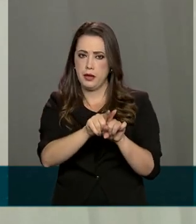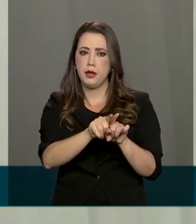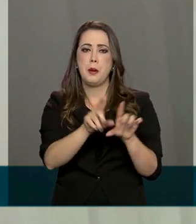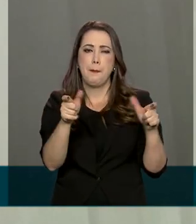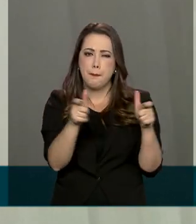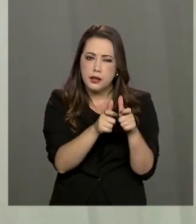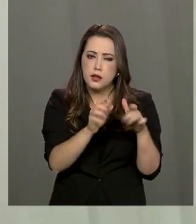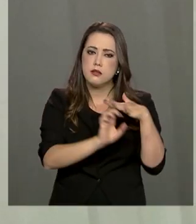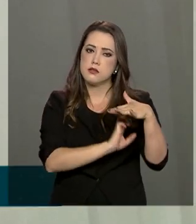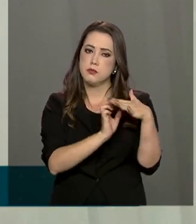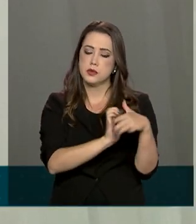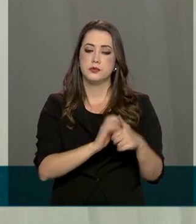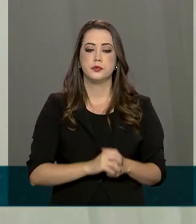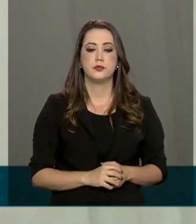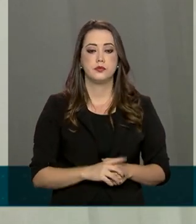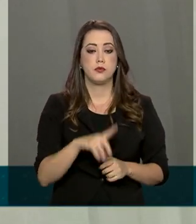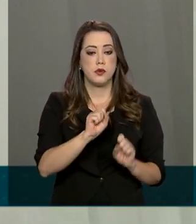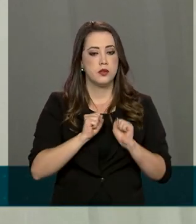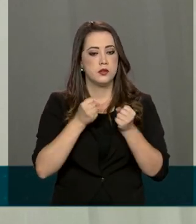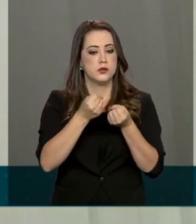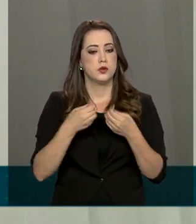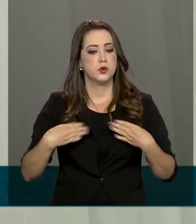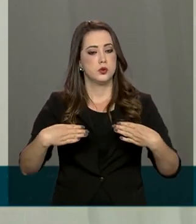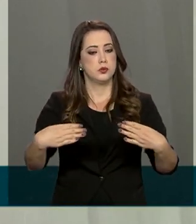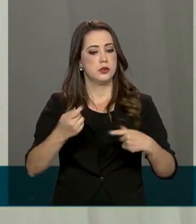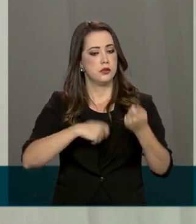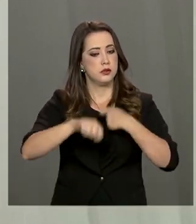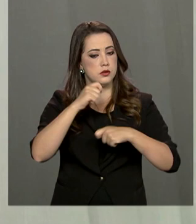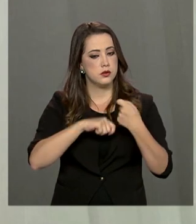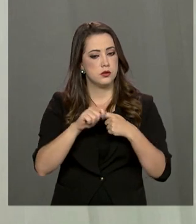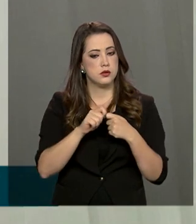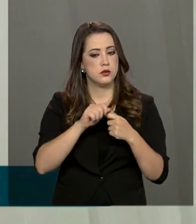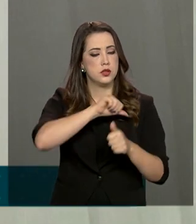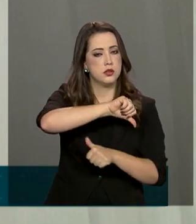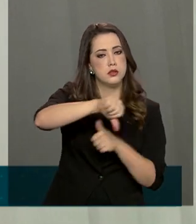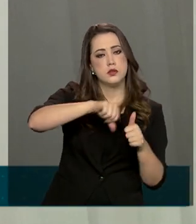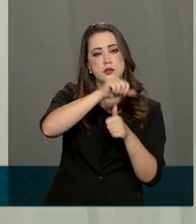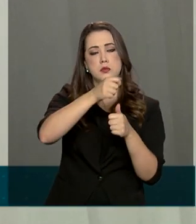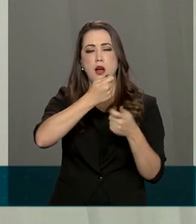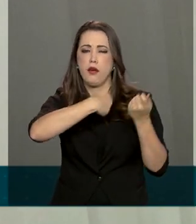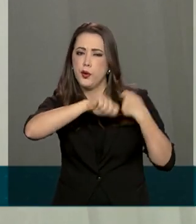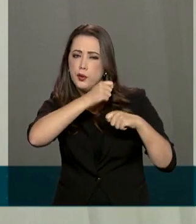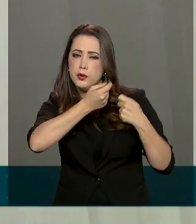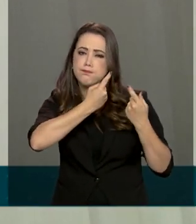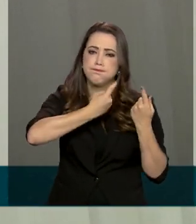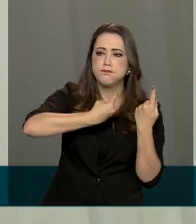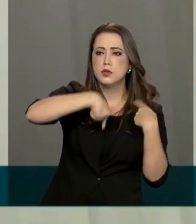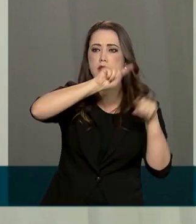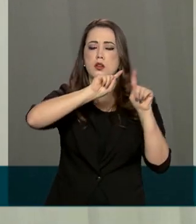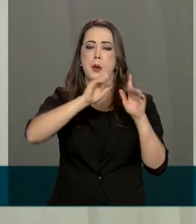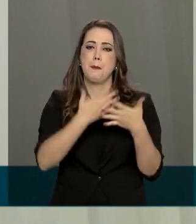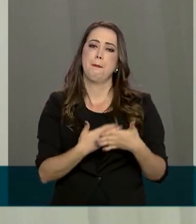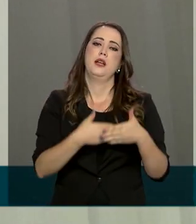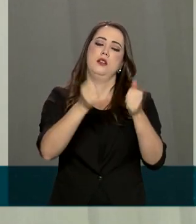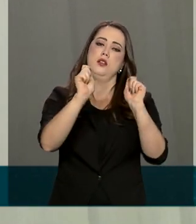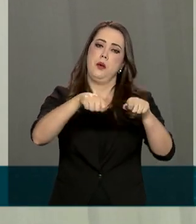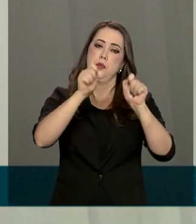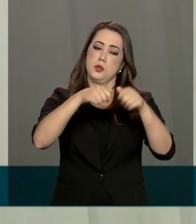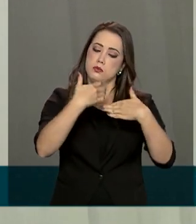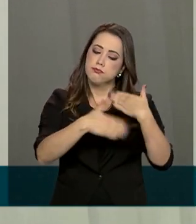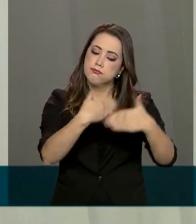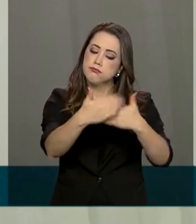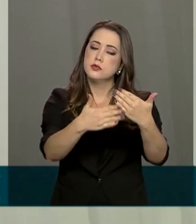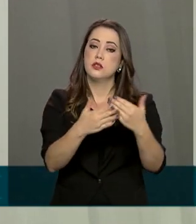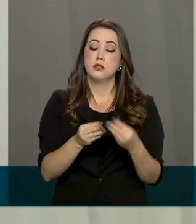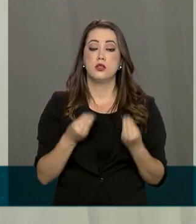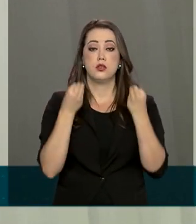Essas medidas são o esforço do Ministério da Economia em tornar a nossa economia mais dinâmica, recuperar a nossa capacidade de desenvolvimento